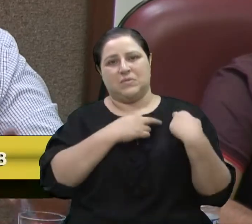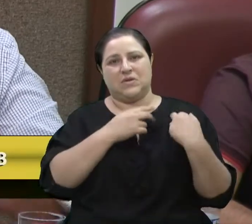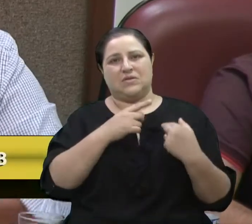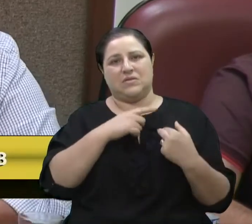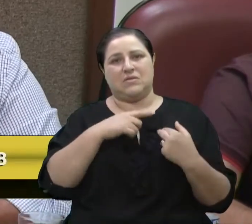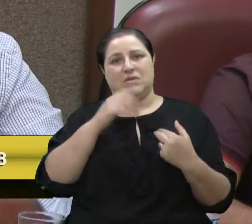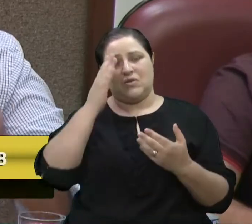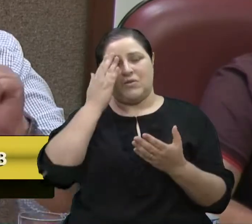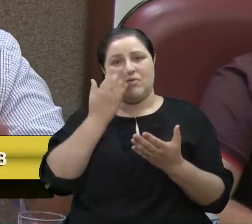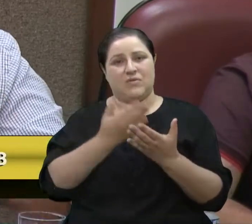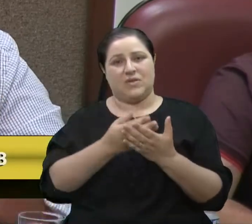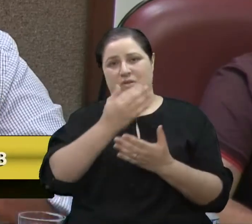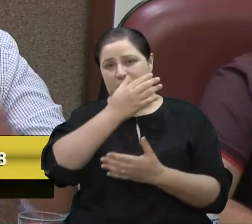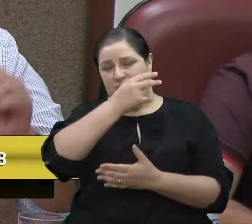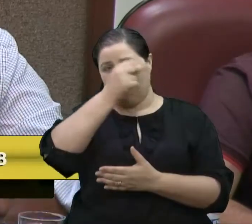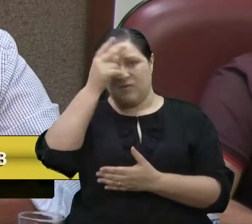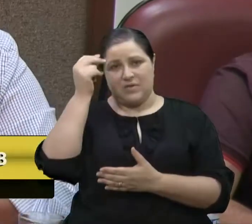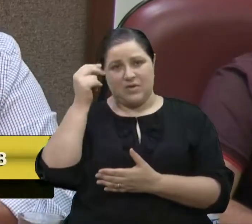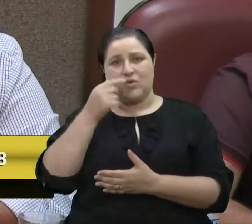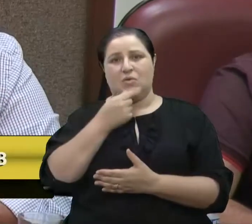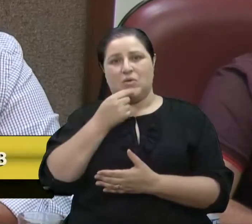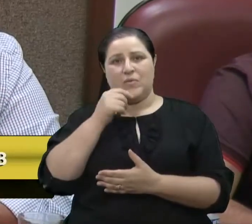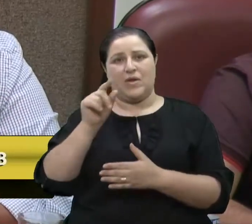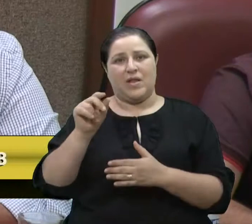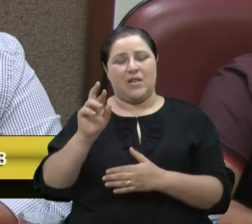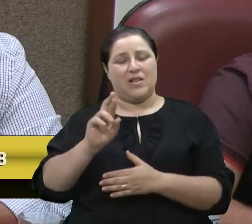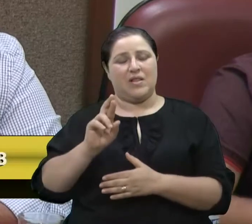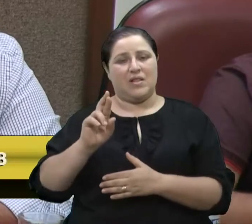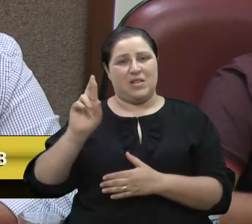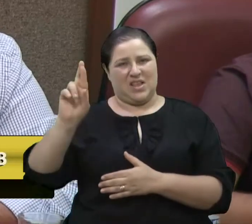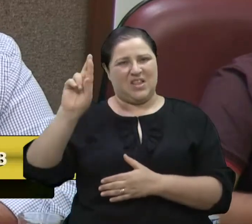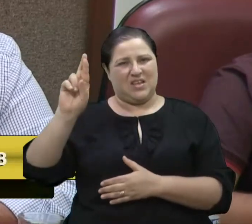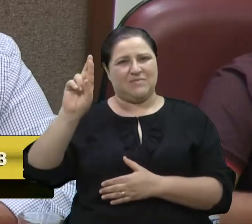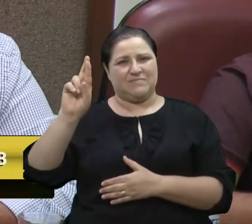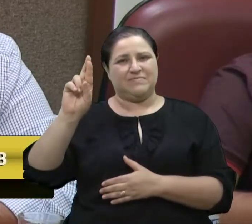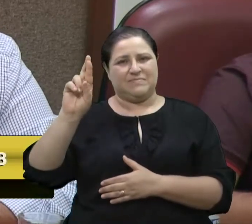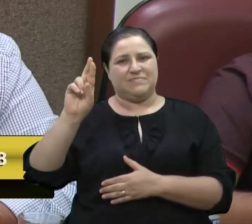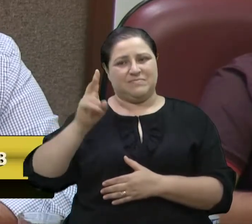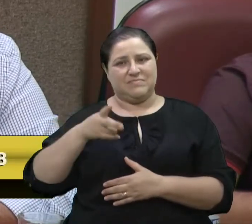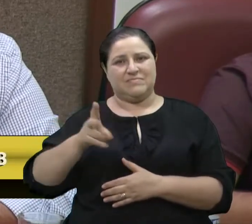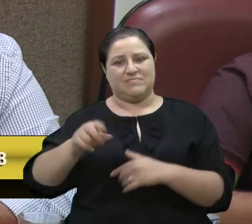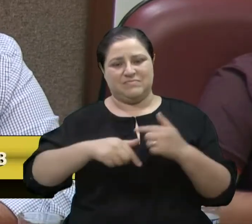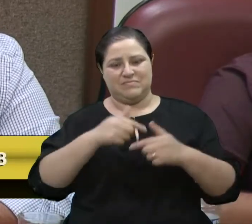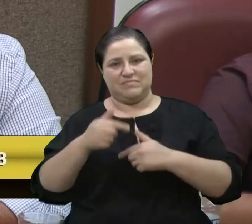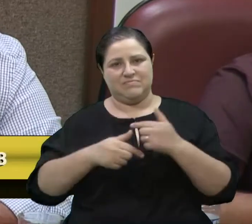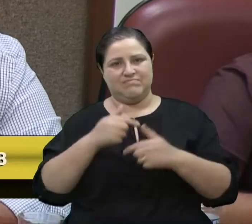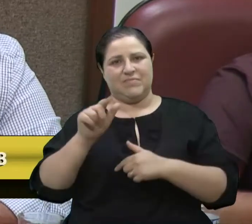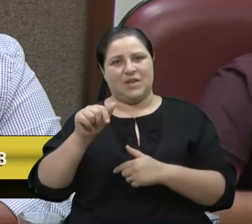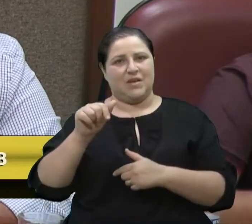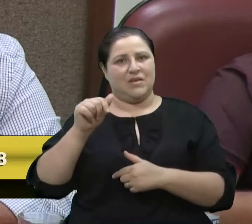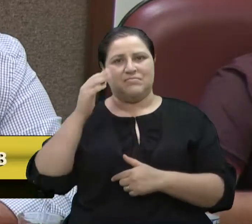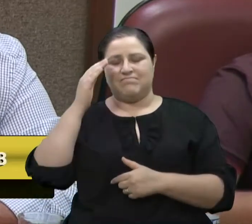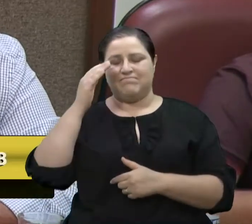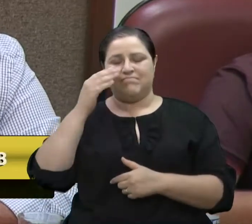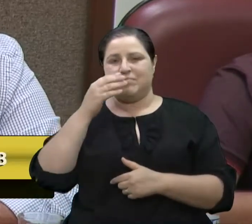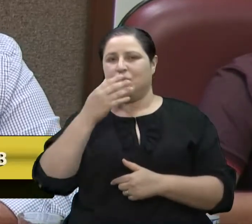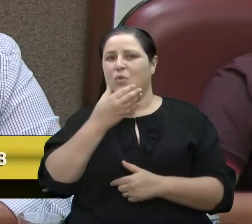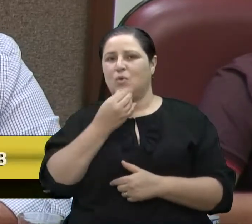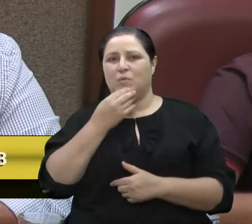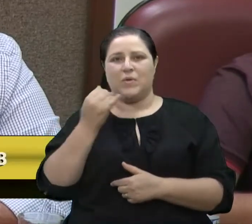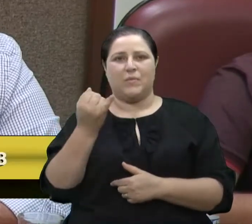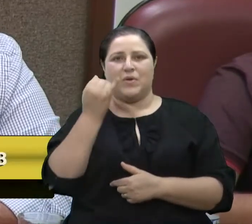essa confiança, o prefeito, que ele ia tocar essa liderança, quando ele sempre fez. Então, um grande líder que Caxias perdeu, né?